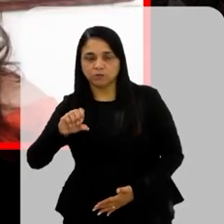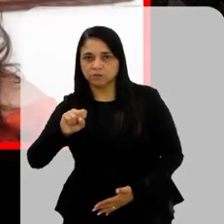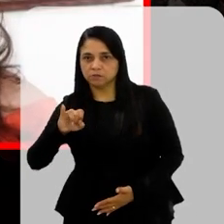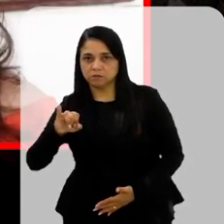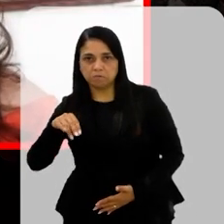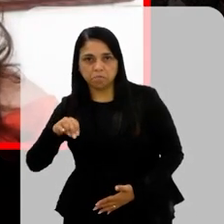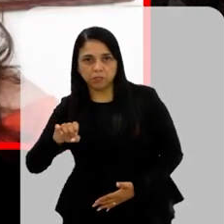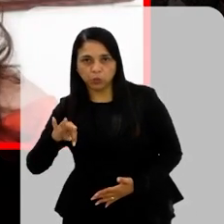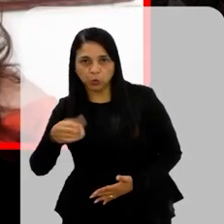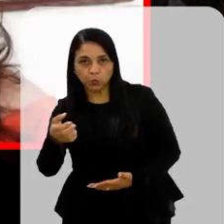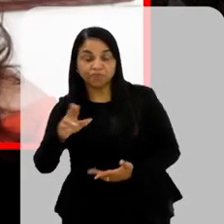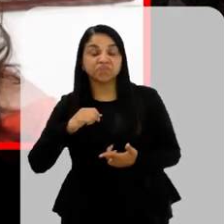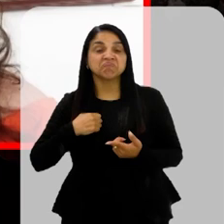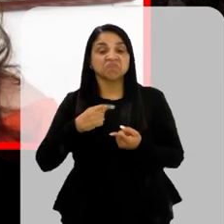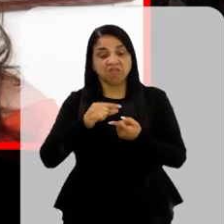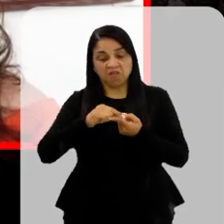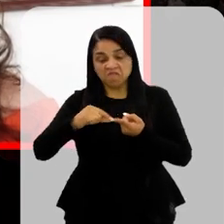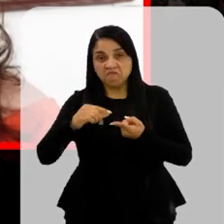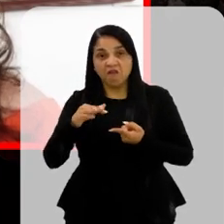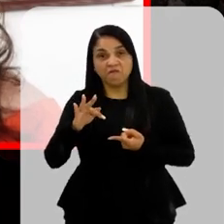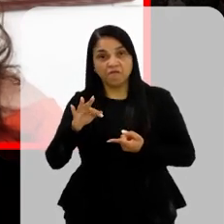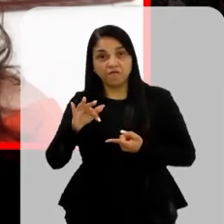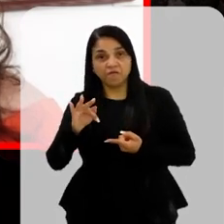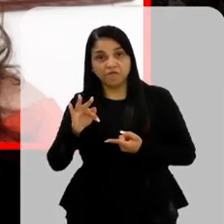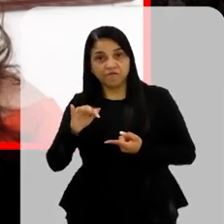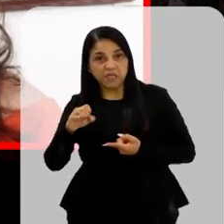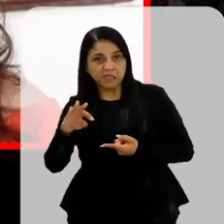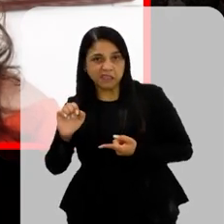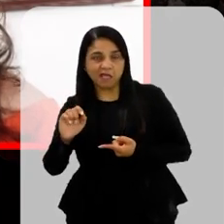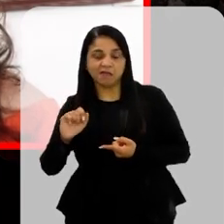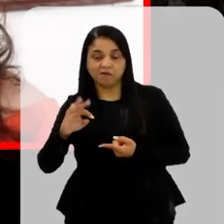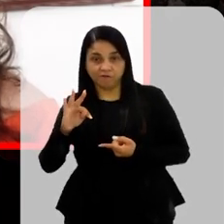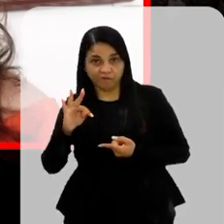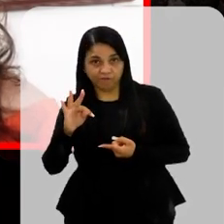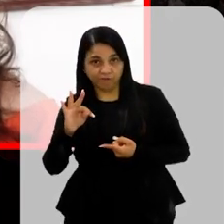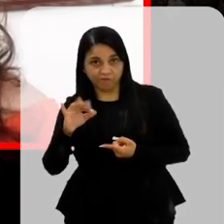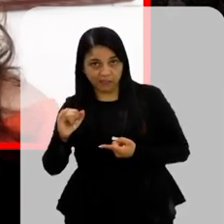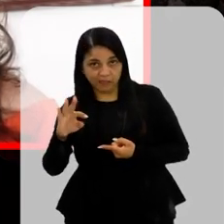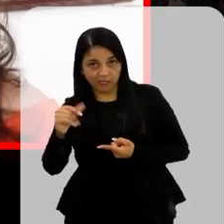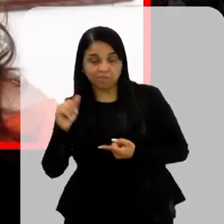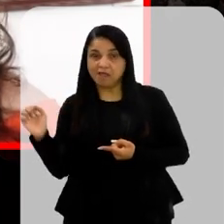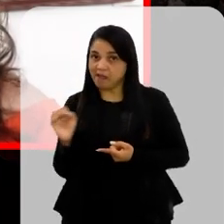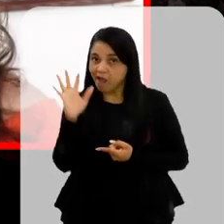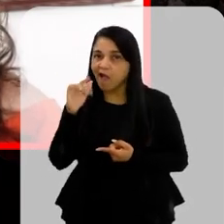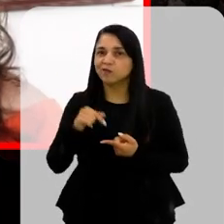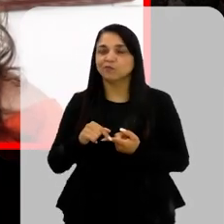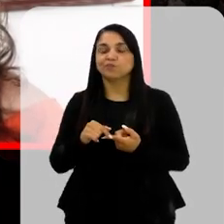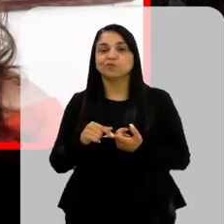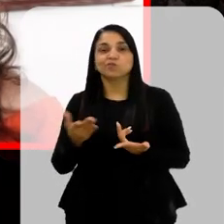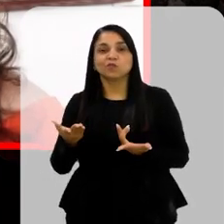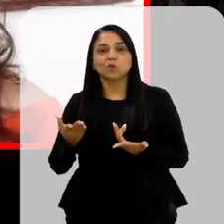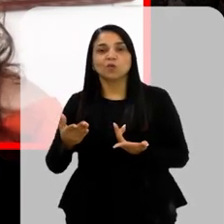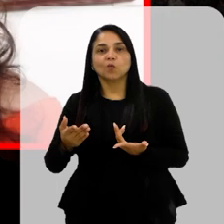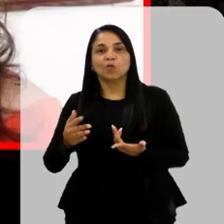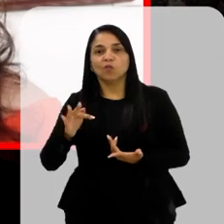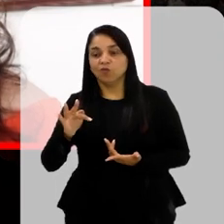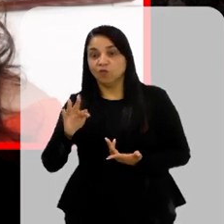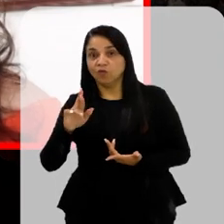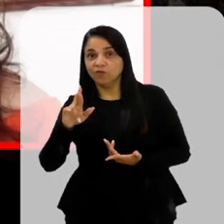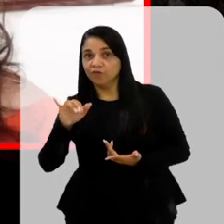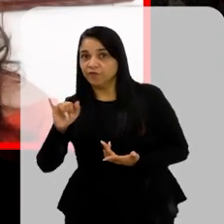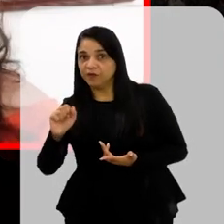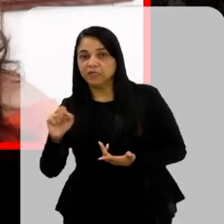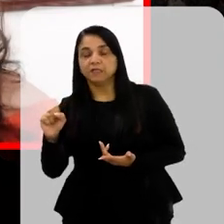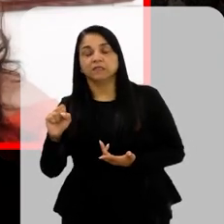fita é caríssima O outro aparelhinho Que é o Free Que está se usando agora Também é caríssimo Como é que faz Né